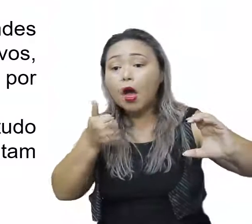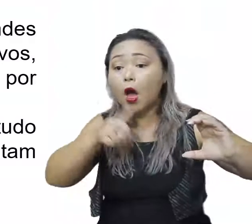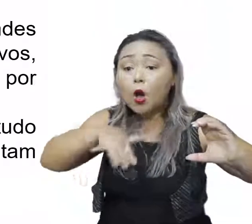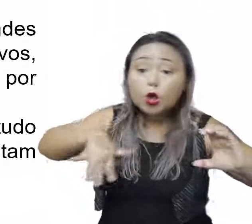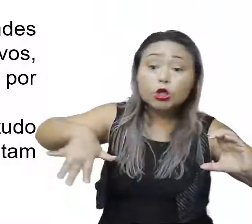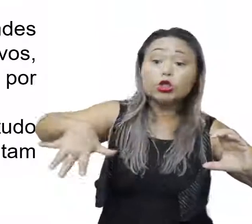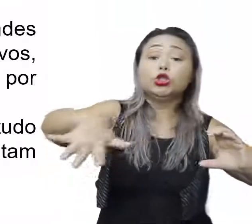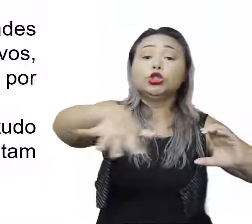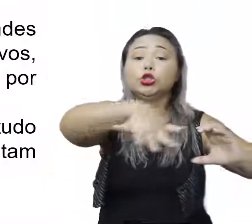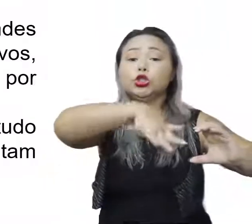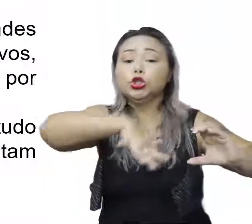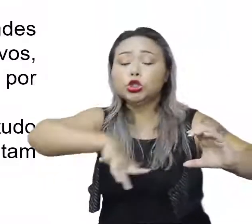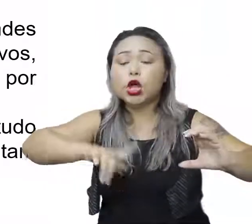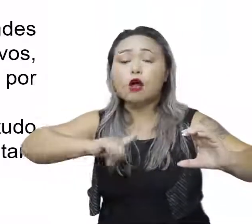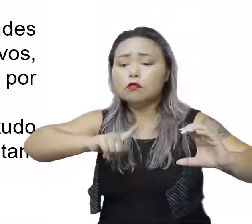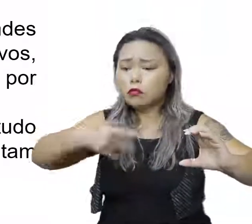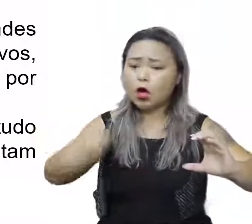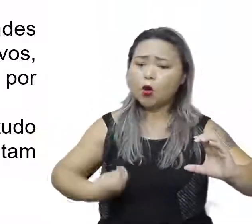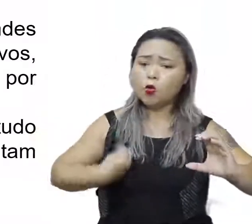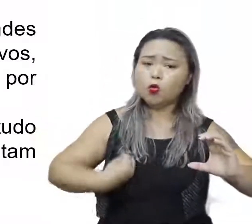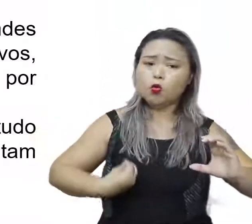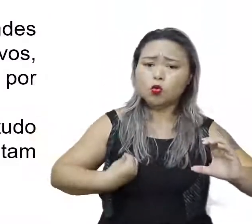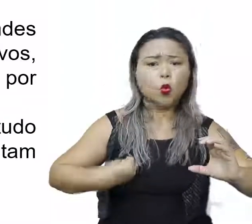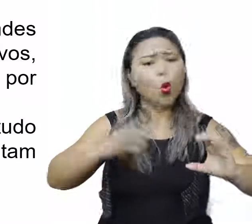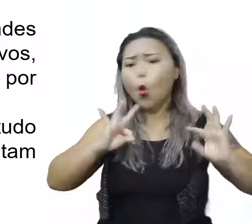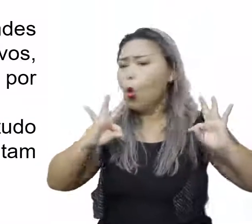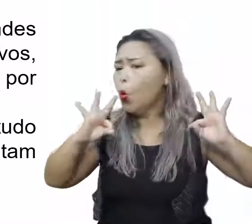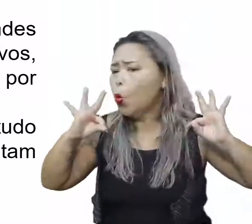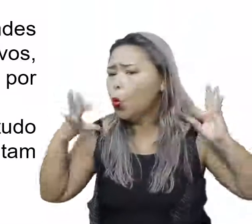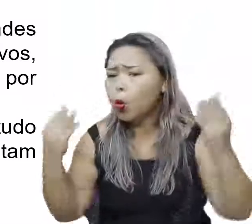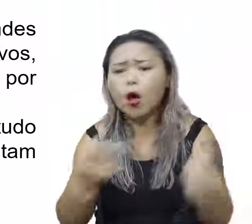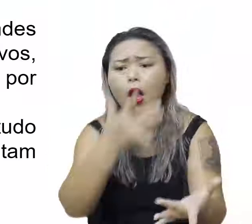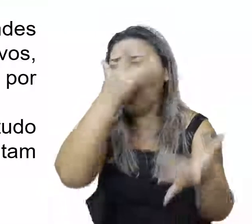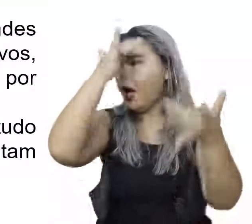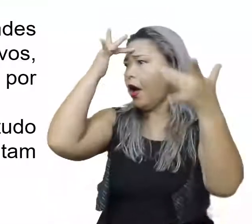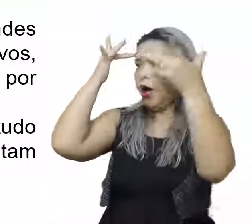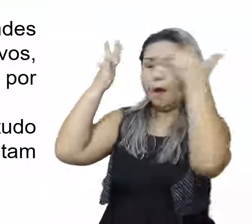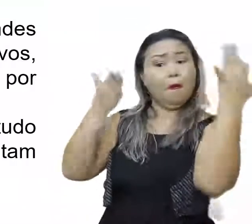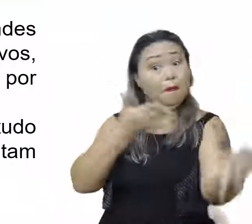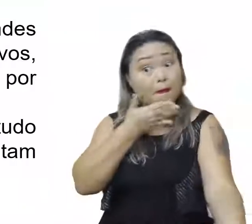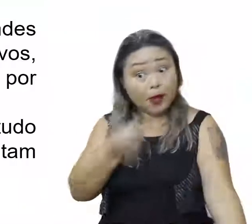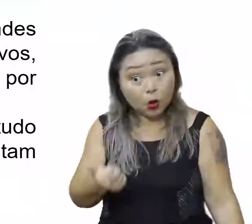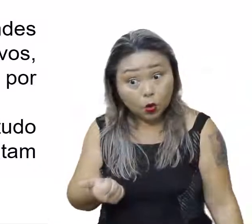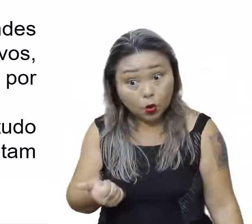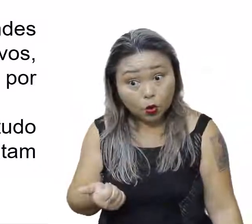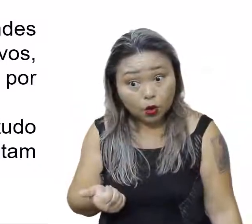generalizada das condições de vida. Quer dizer que todo mundo no planeta Terra melhorou?